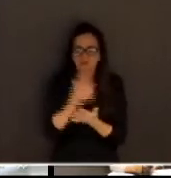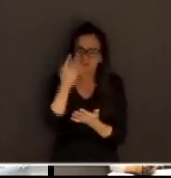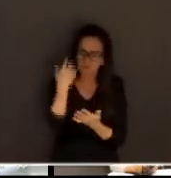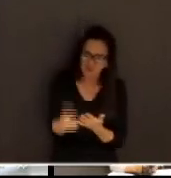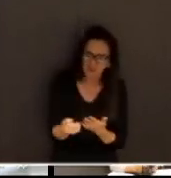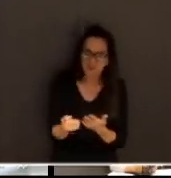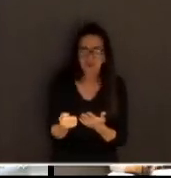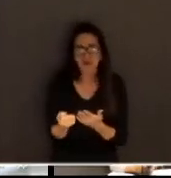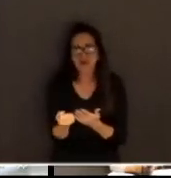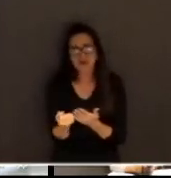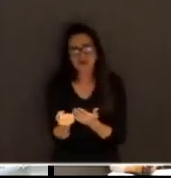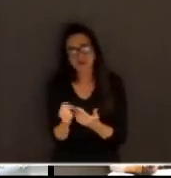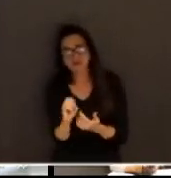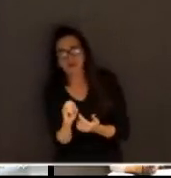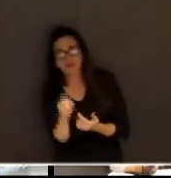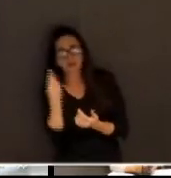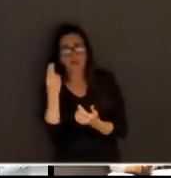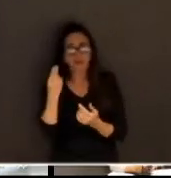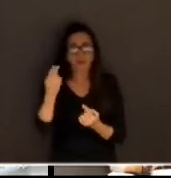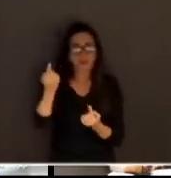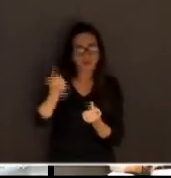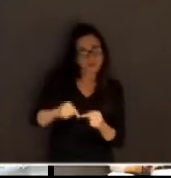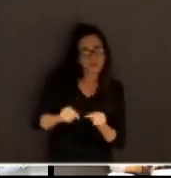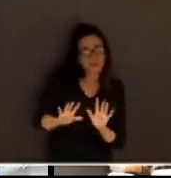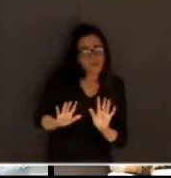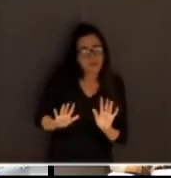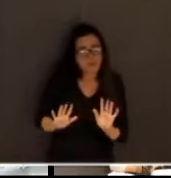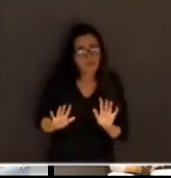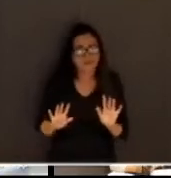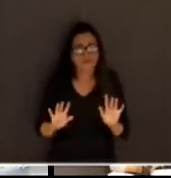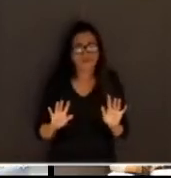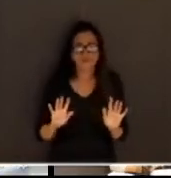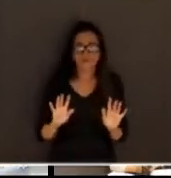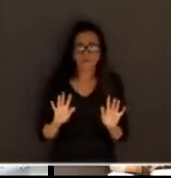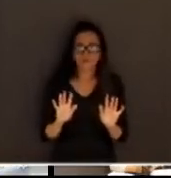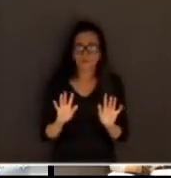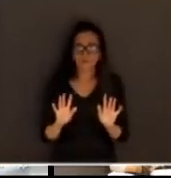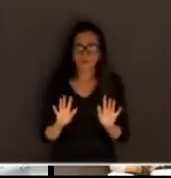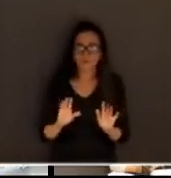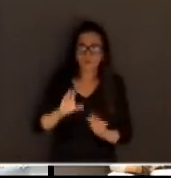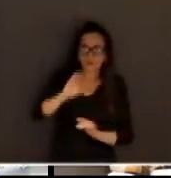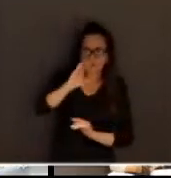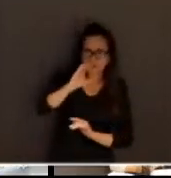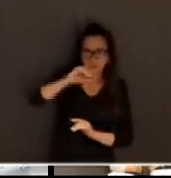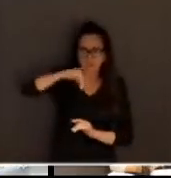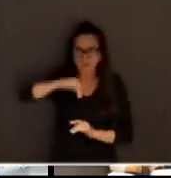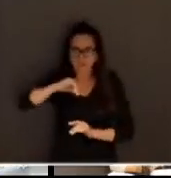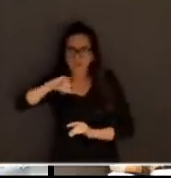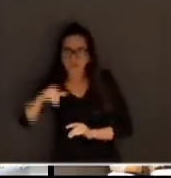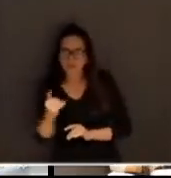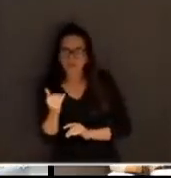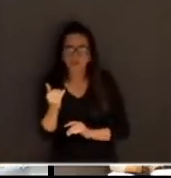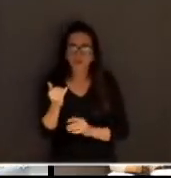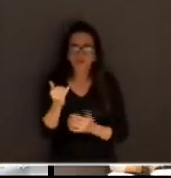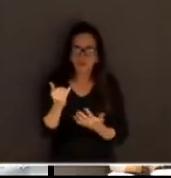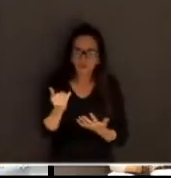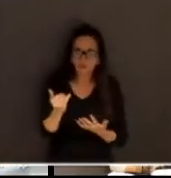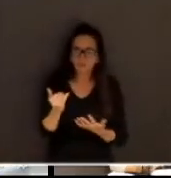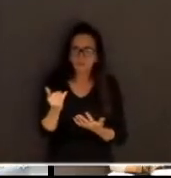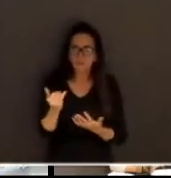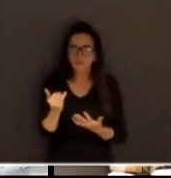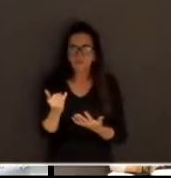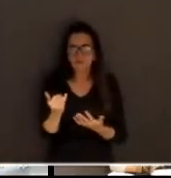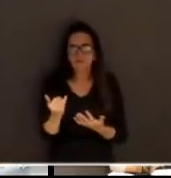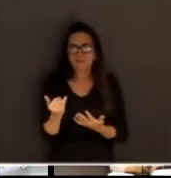estavam incomodados com toda essa situação. E o CNJ resolveu deixar o stand-by à minuta